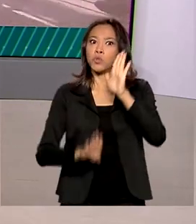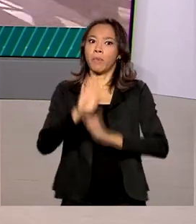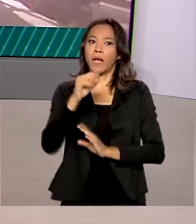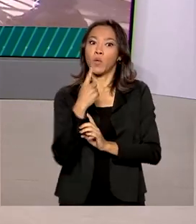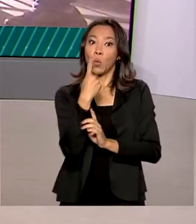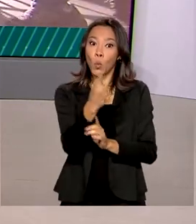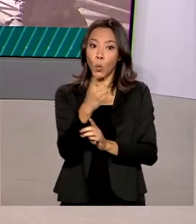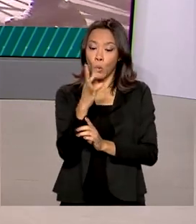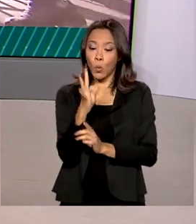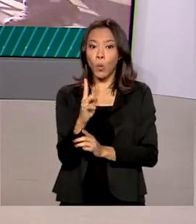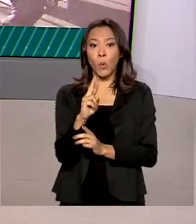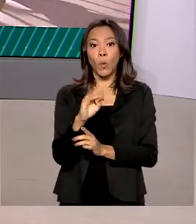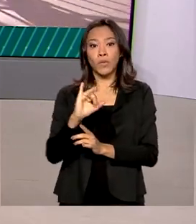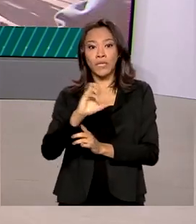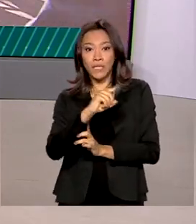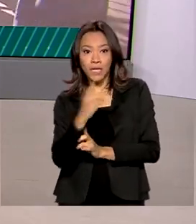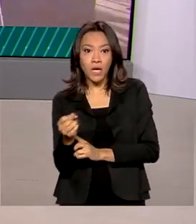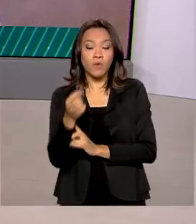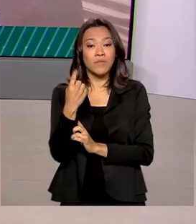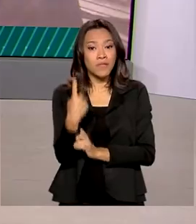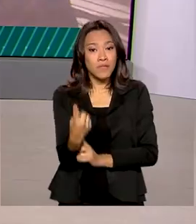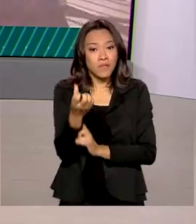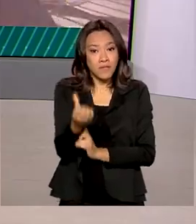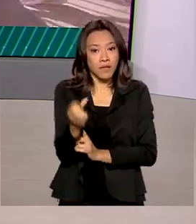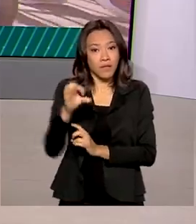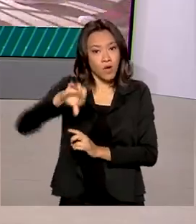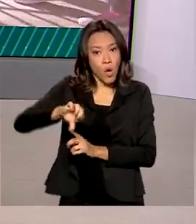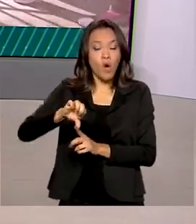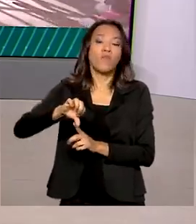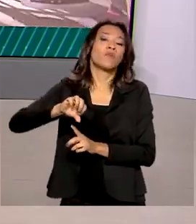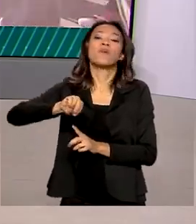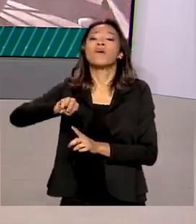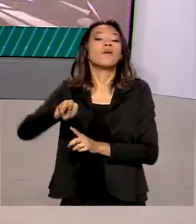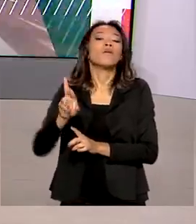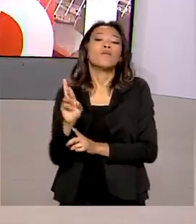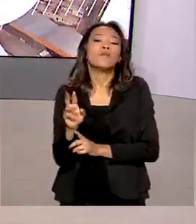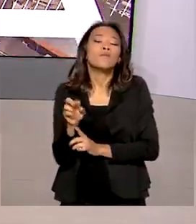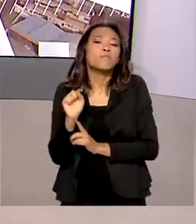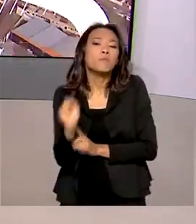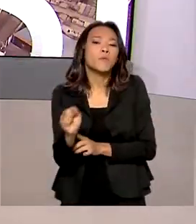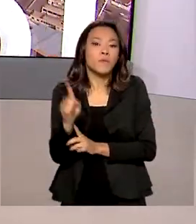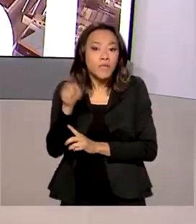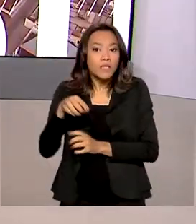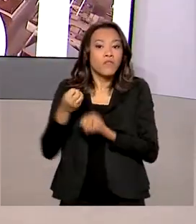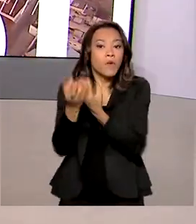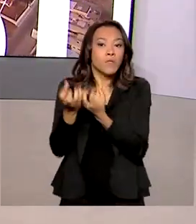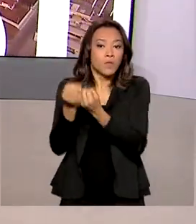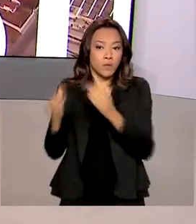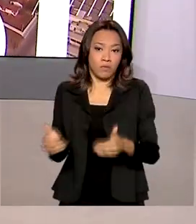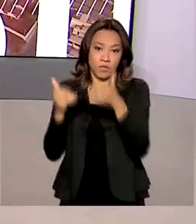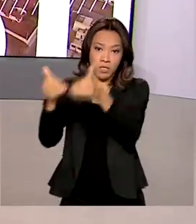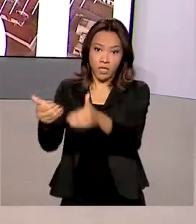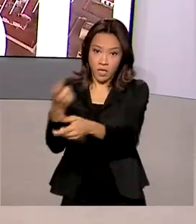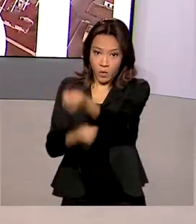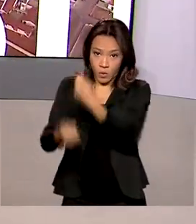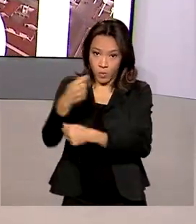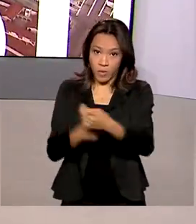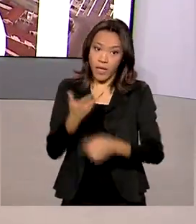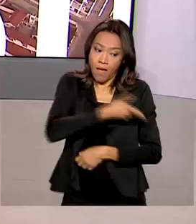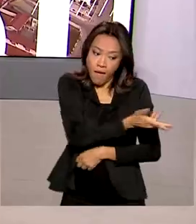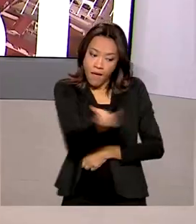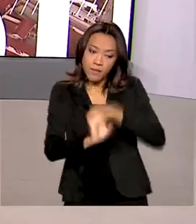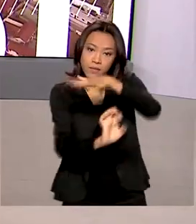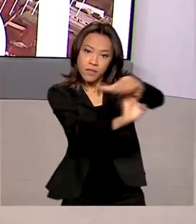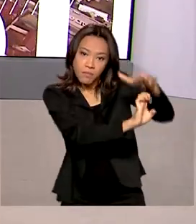bilhões de reais durante a pandemia. Os dados são do Ministério da Economia. As micro e pequenas empresas e os micro empreendedores